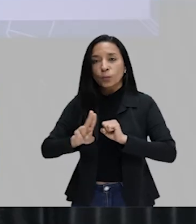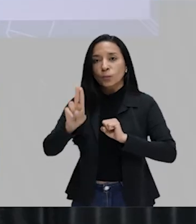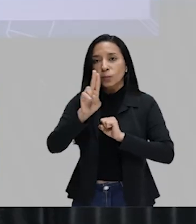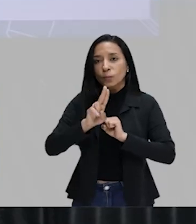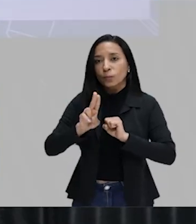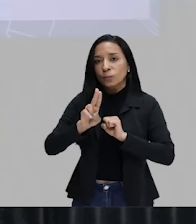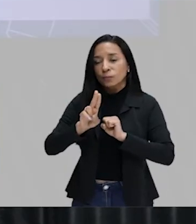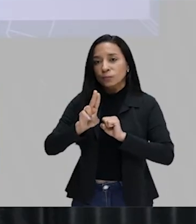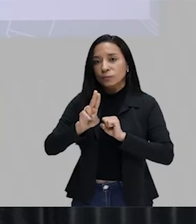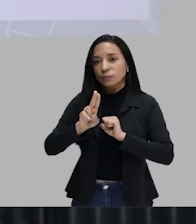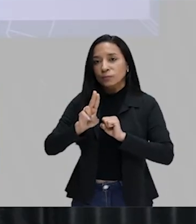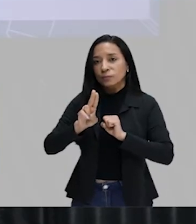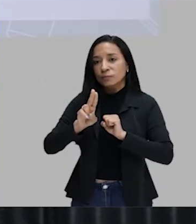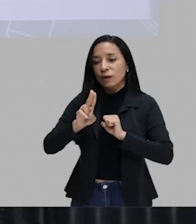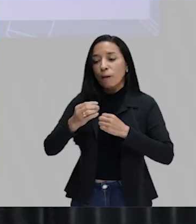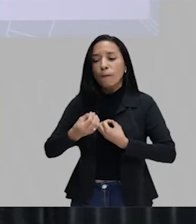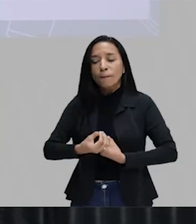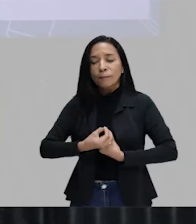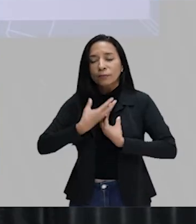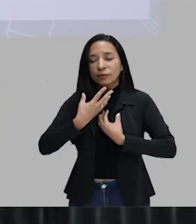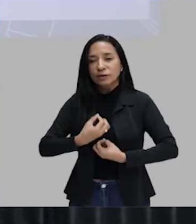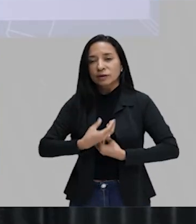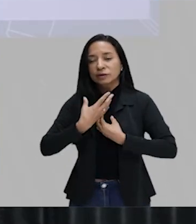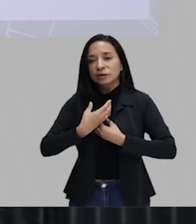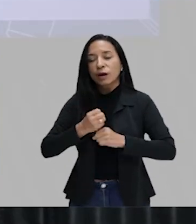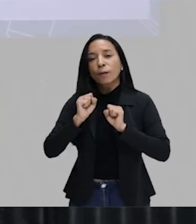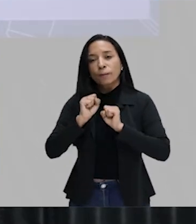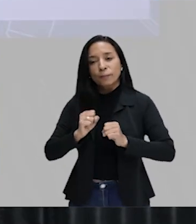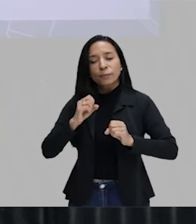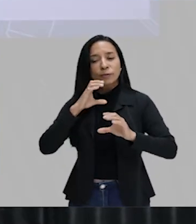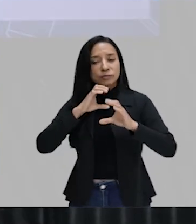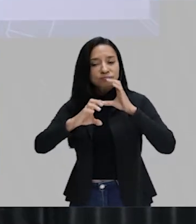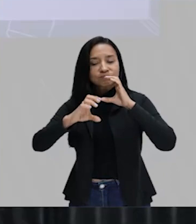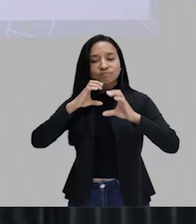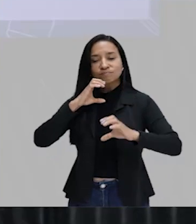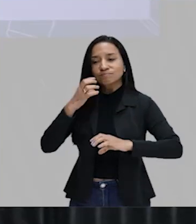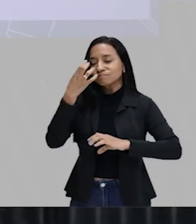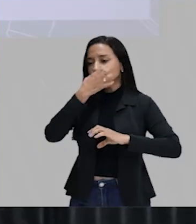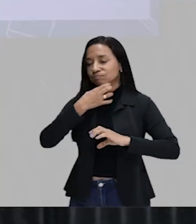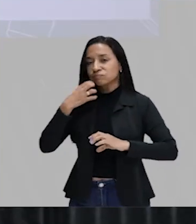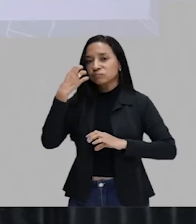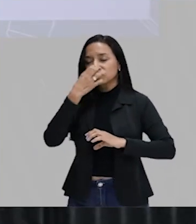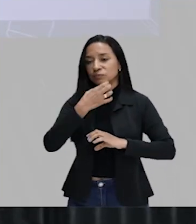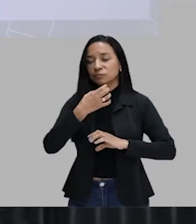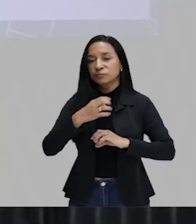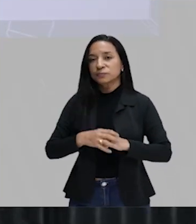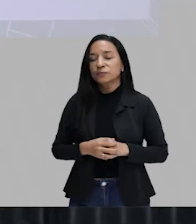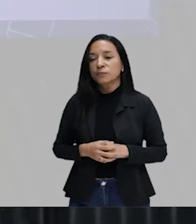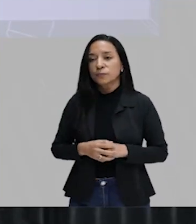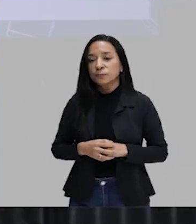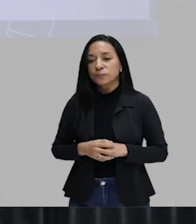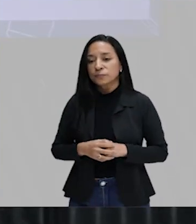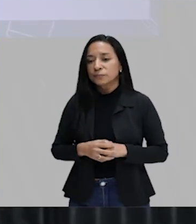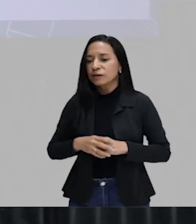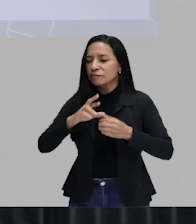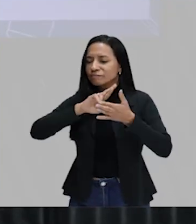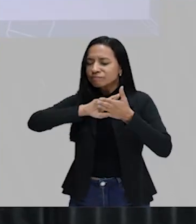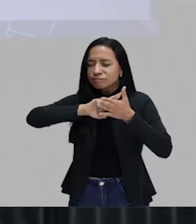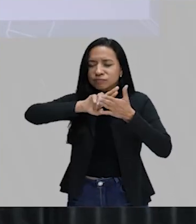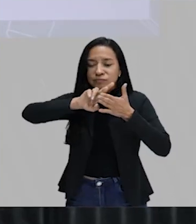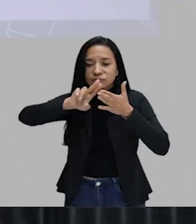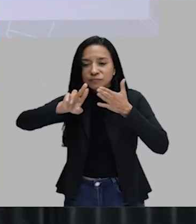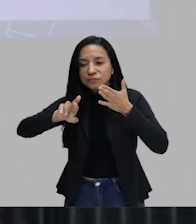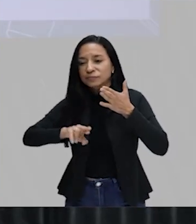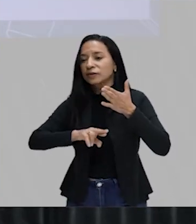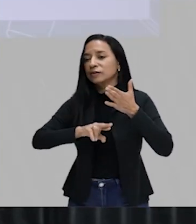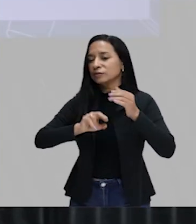a poética. Eu posso cantar, eu posso compor. Então, eu tenho uma série de funções, que são só